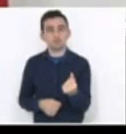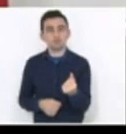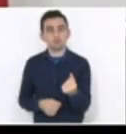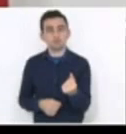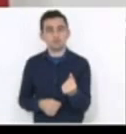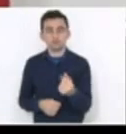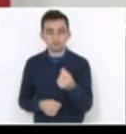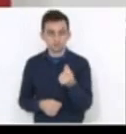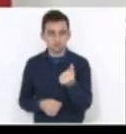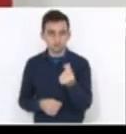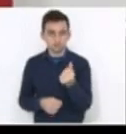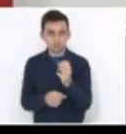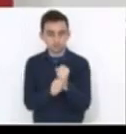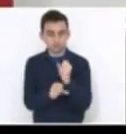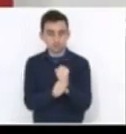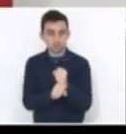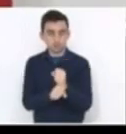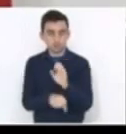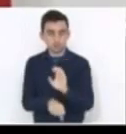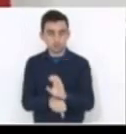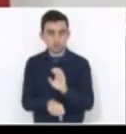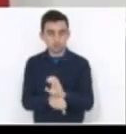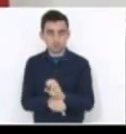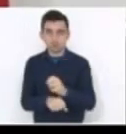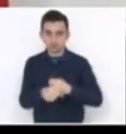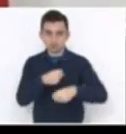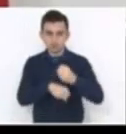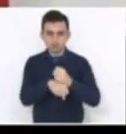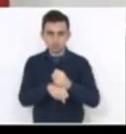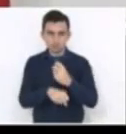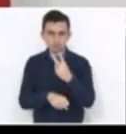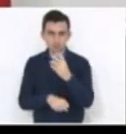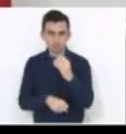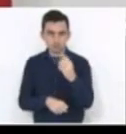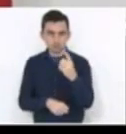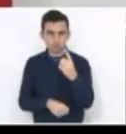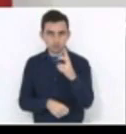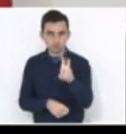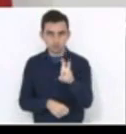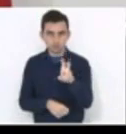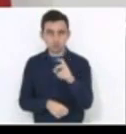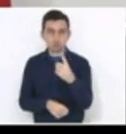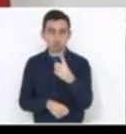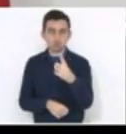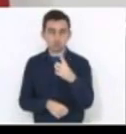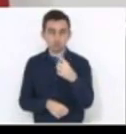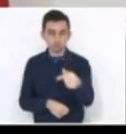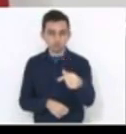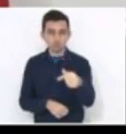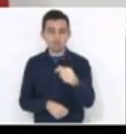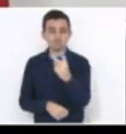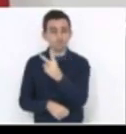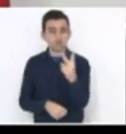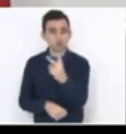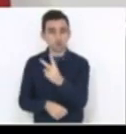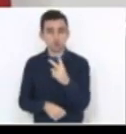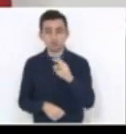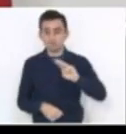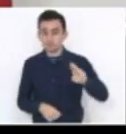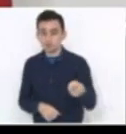corrente líquida do Estado, em 2017, a previsão é de 22,451